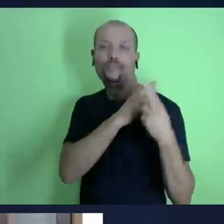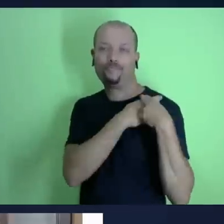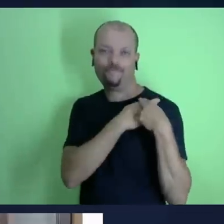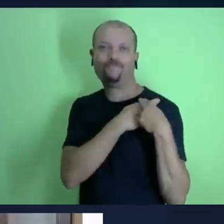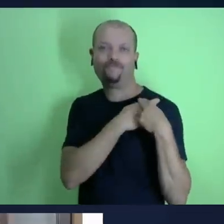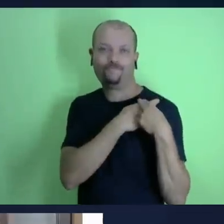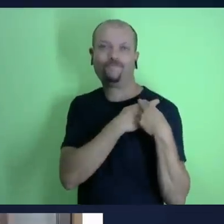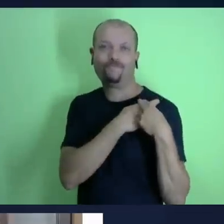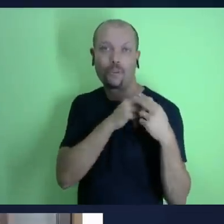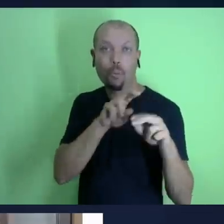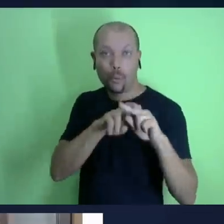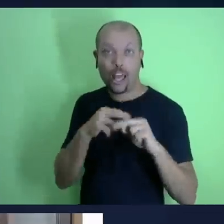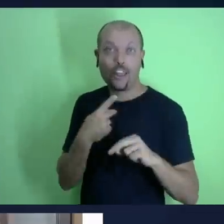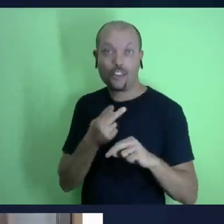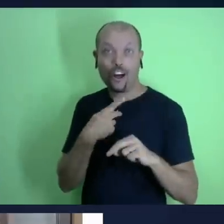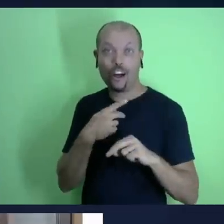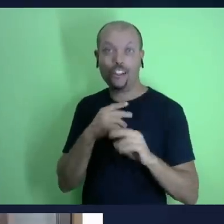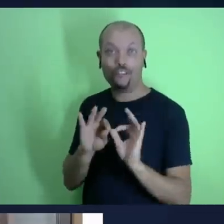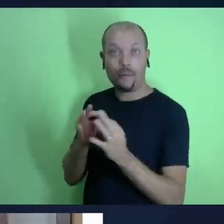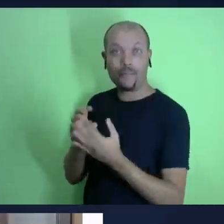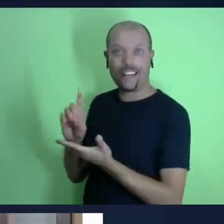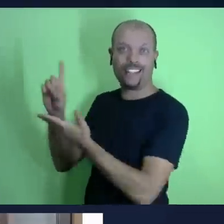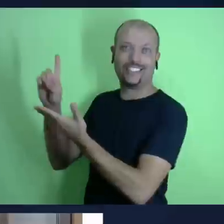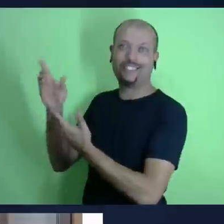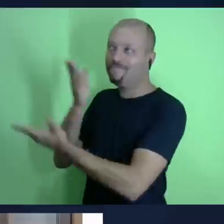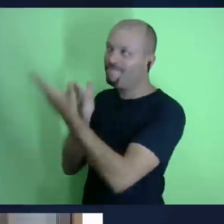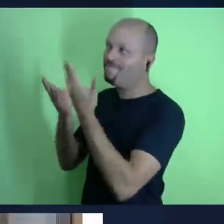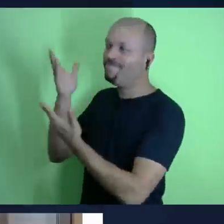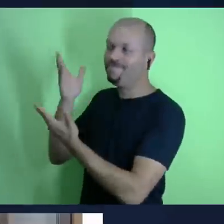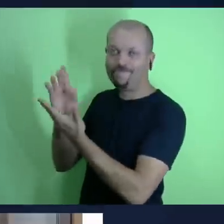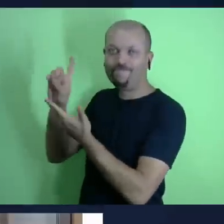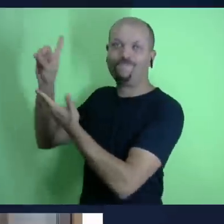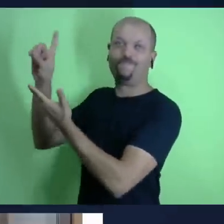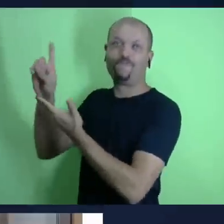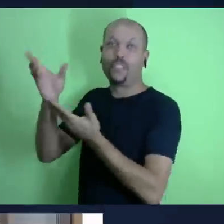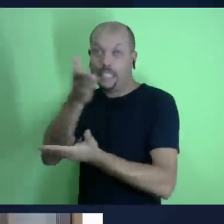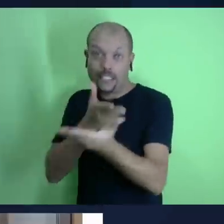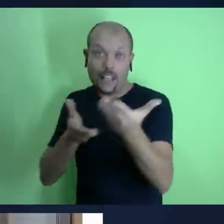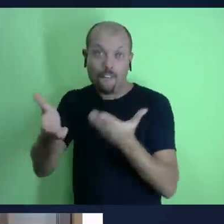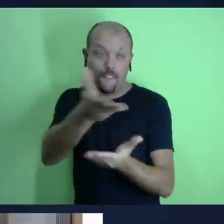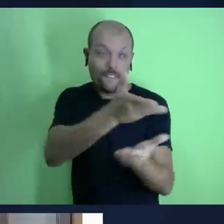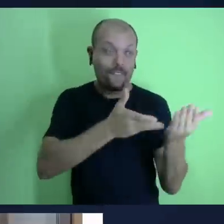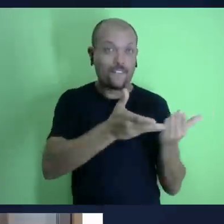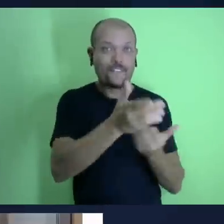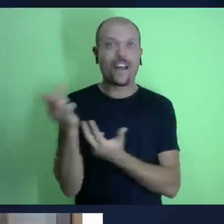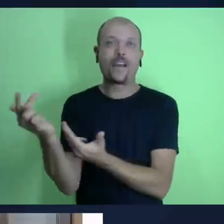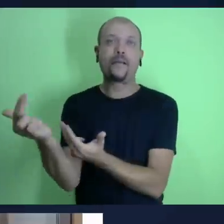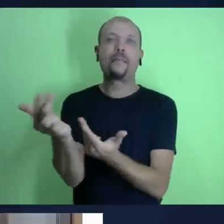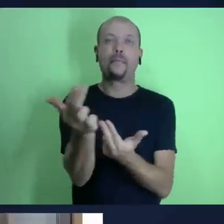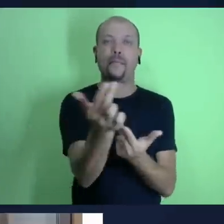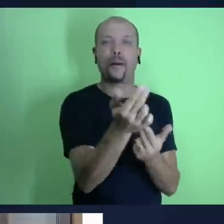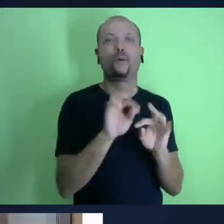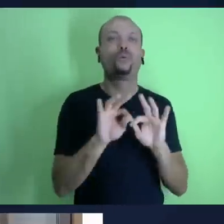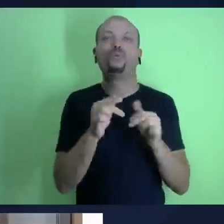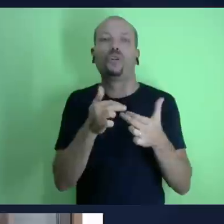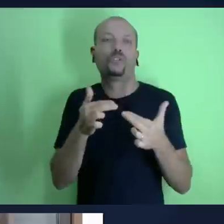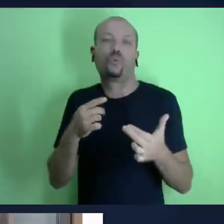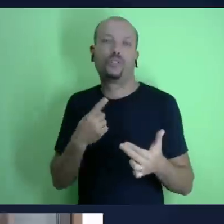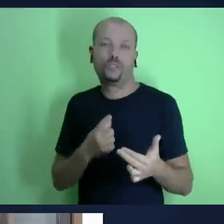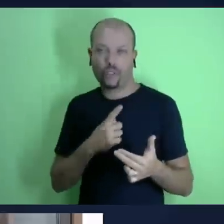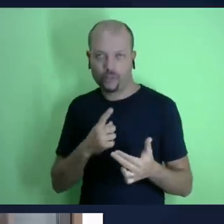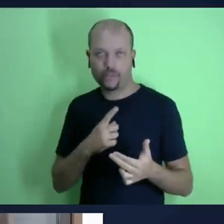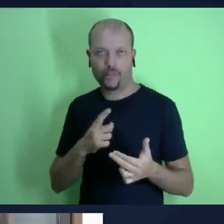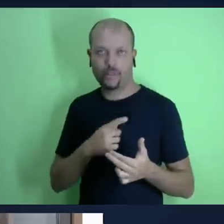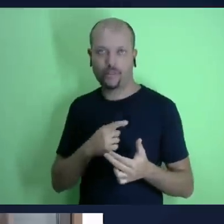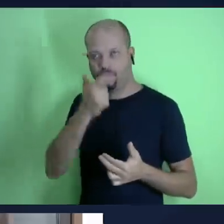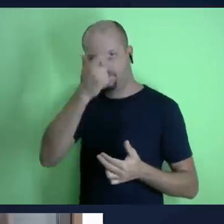transbordar do amor do nosso coração pastor julio Perfeito pastor Josué então é importante nós entendermos aqui nós você